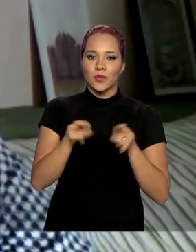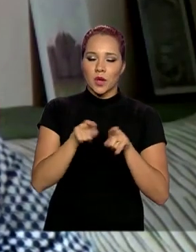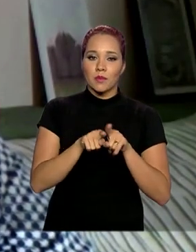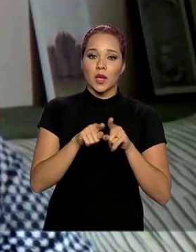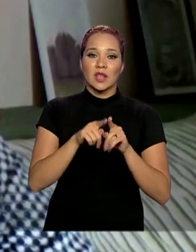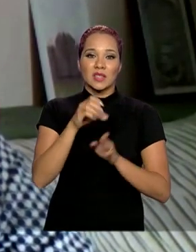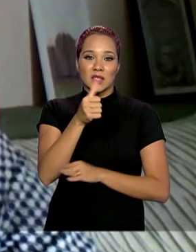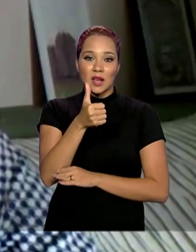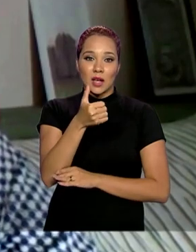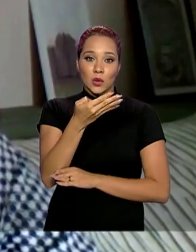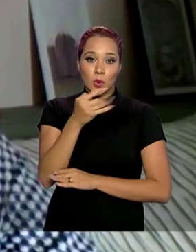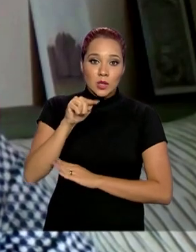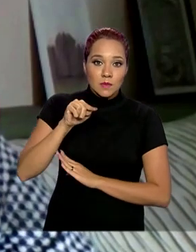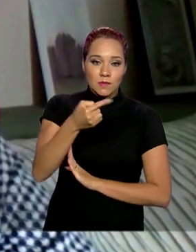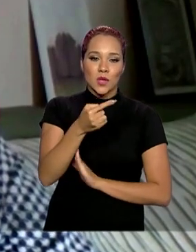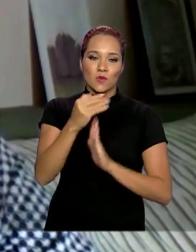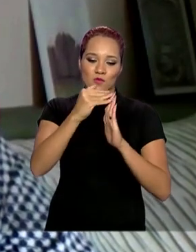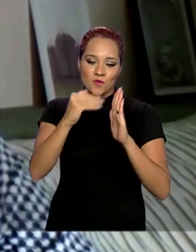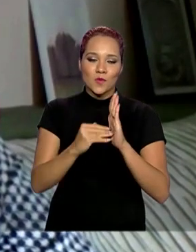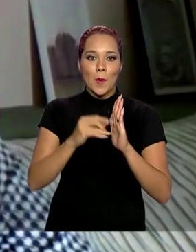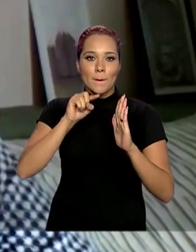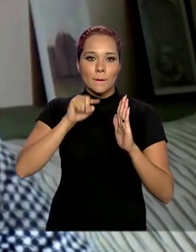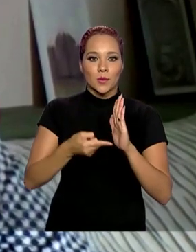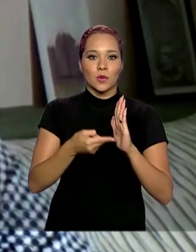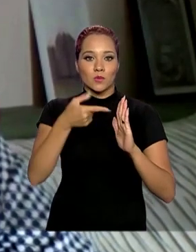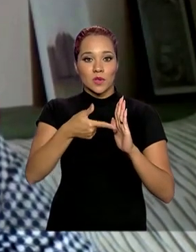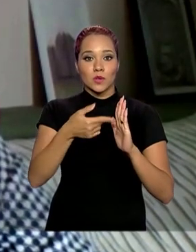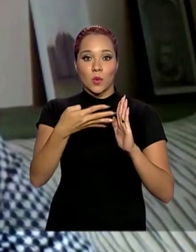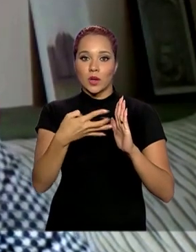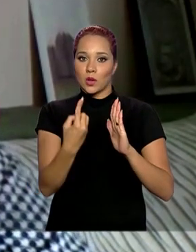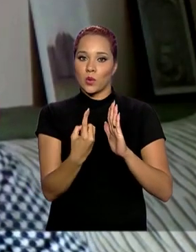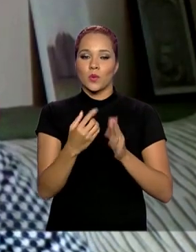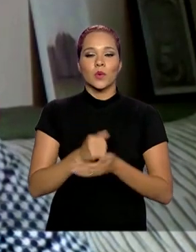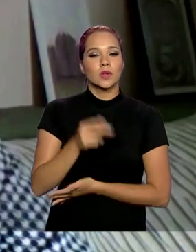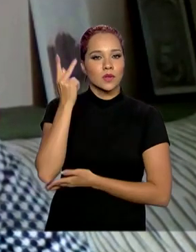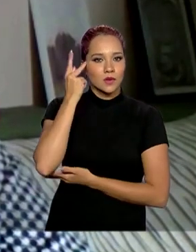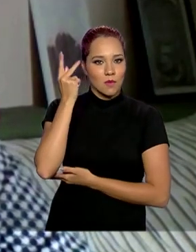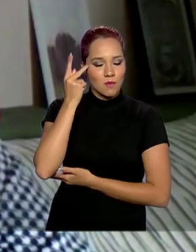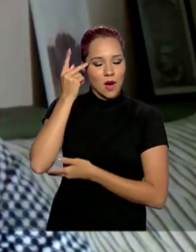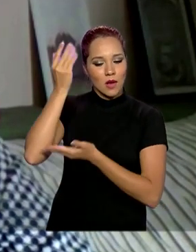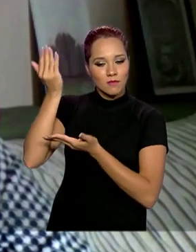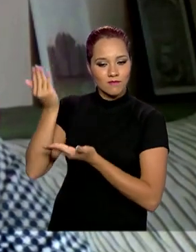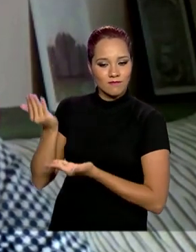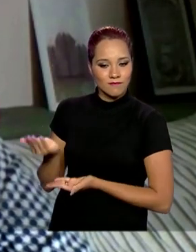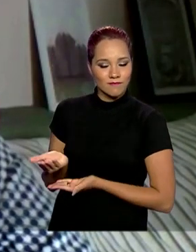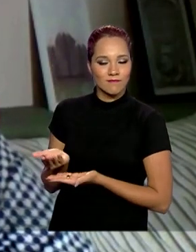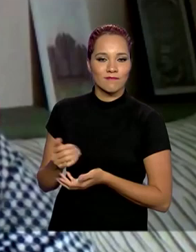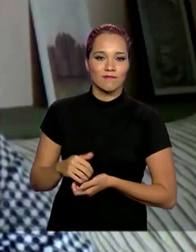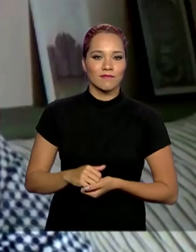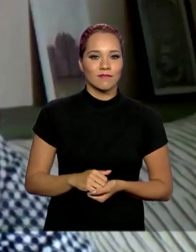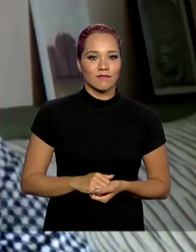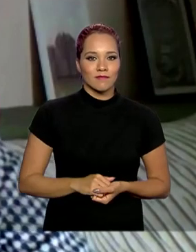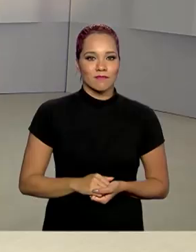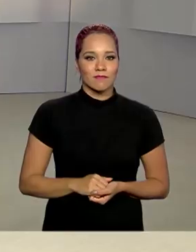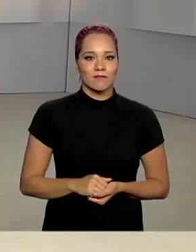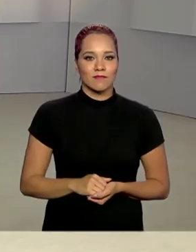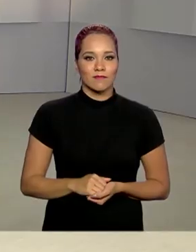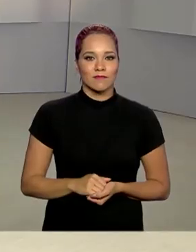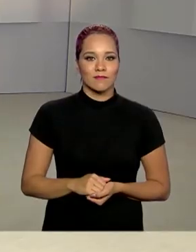de mais de 14 mil para 1.241. De São Paulo, Priscila Kersh para o governo agora.